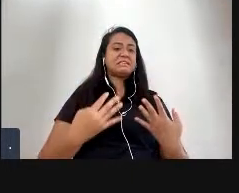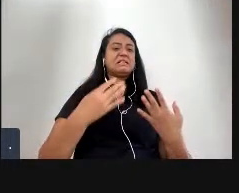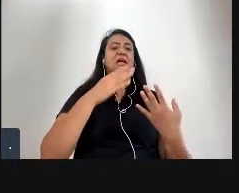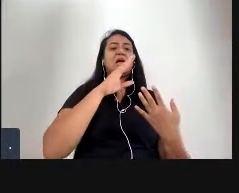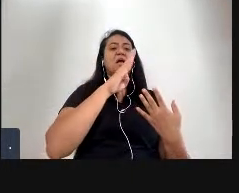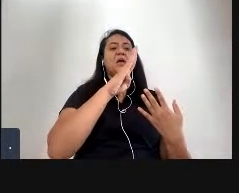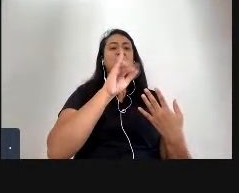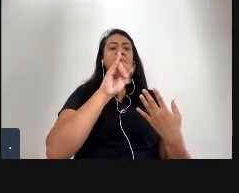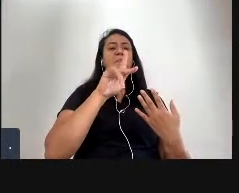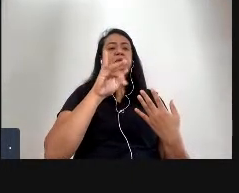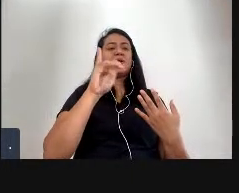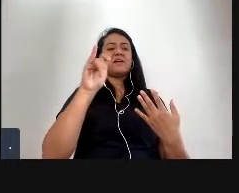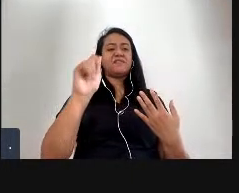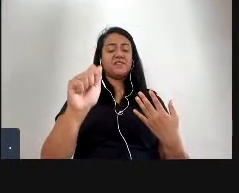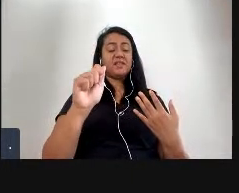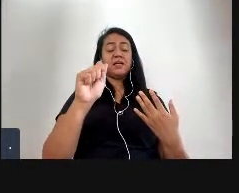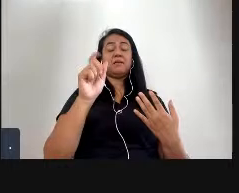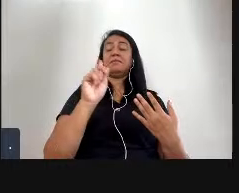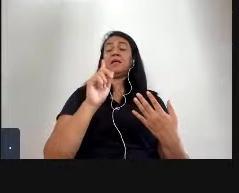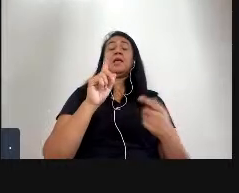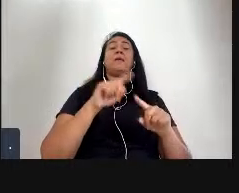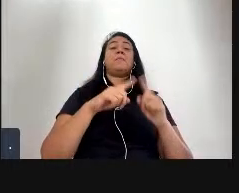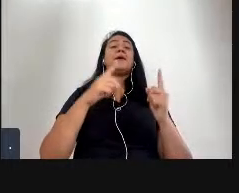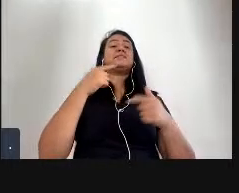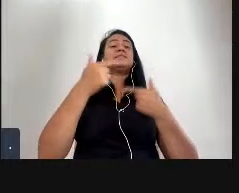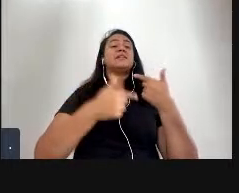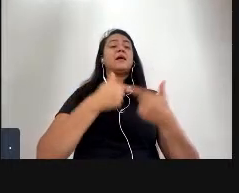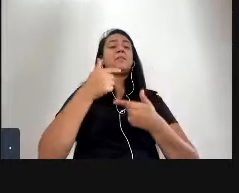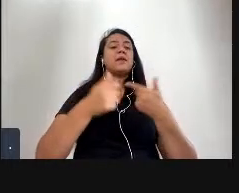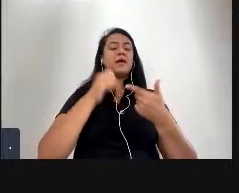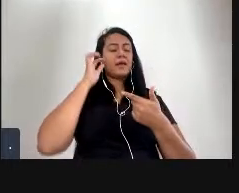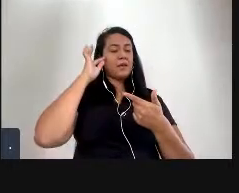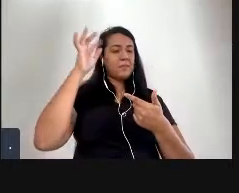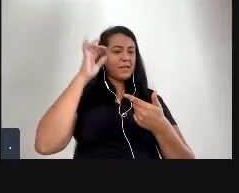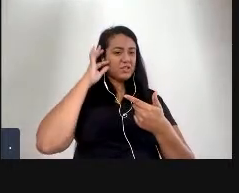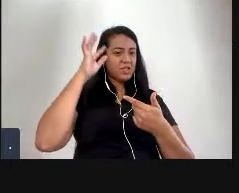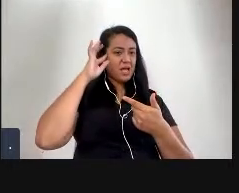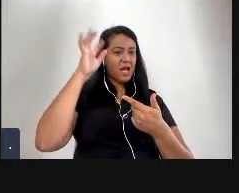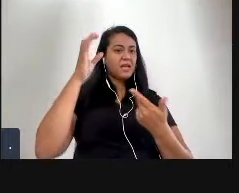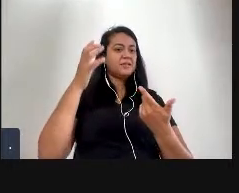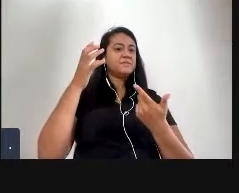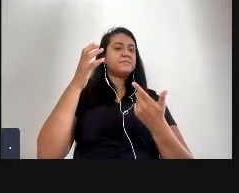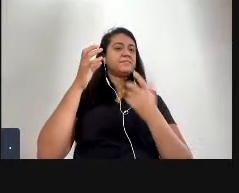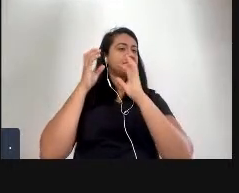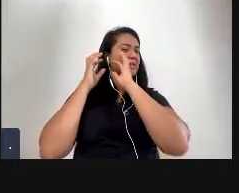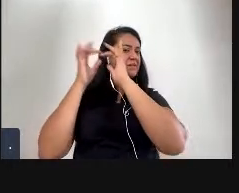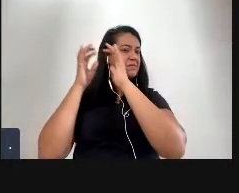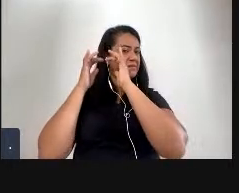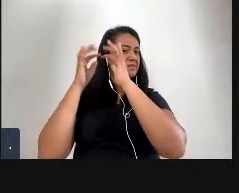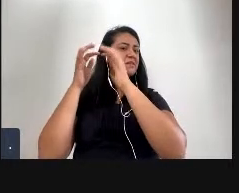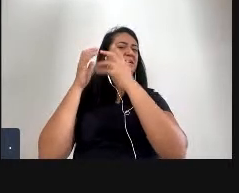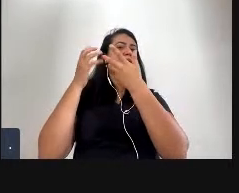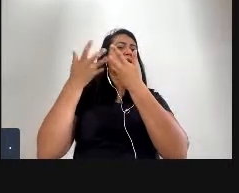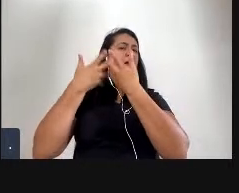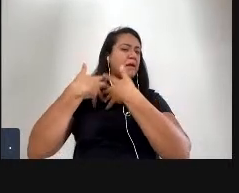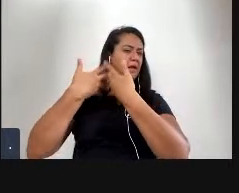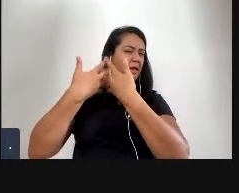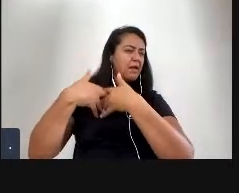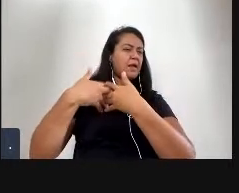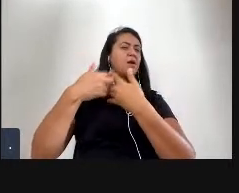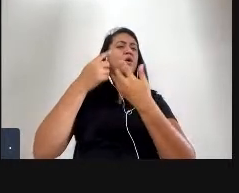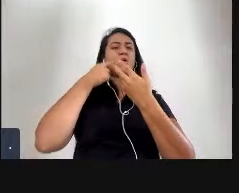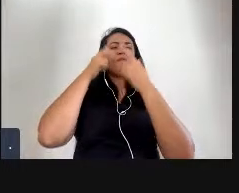de trabalhar esse imaginário e trabalhar também dentro de uma visão feminista é muito